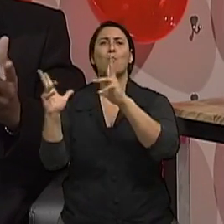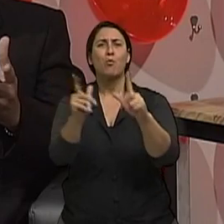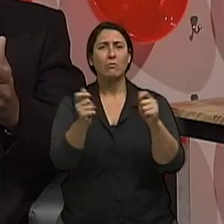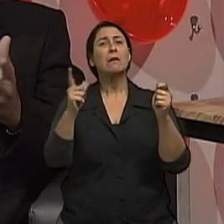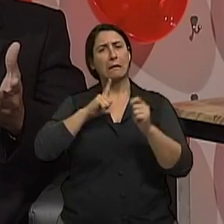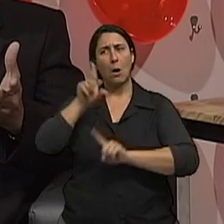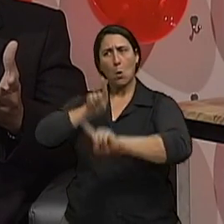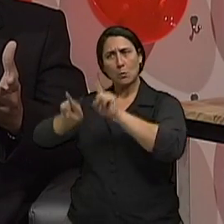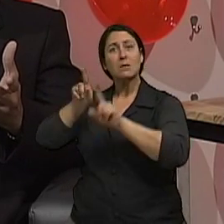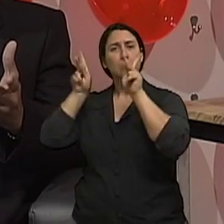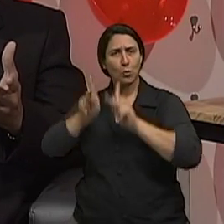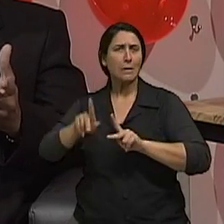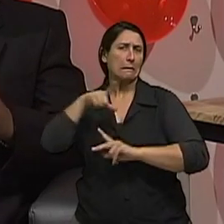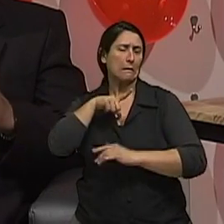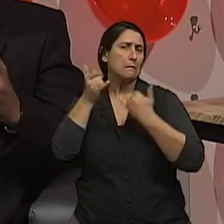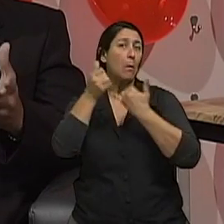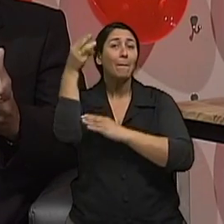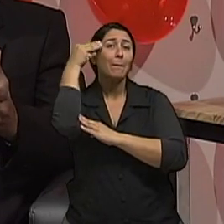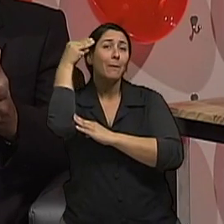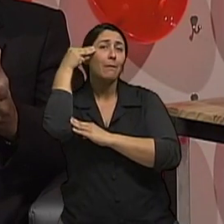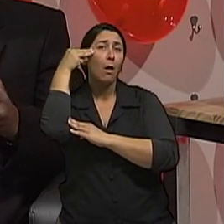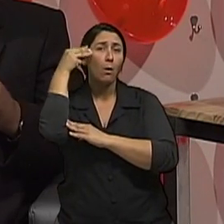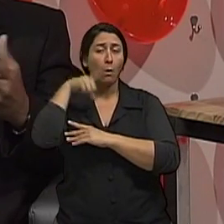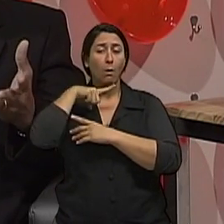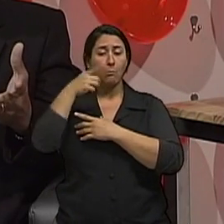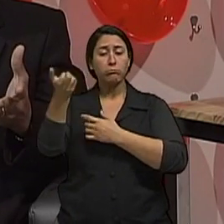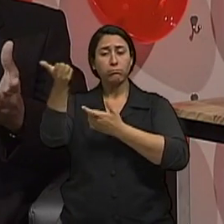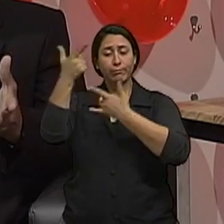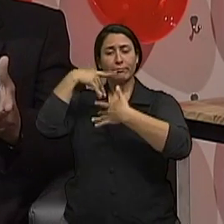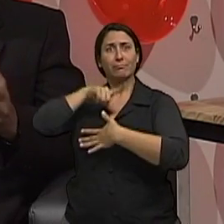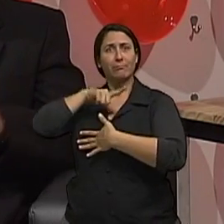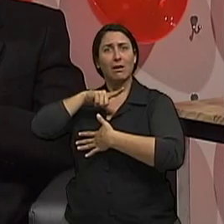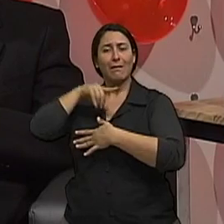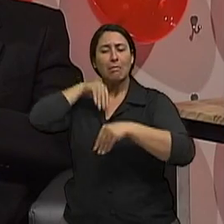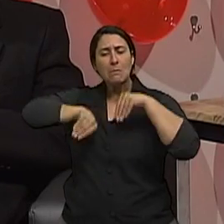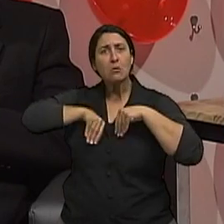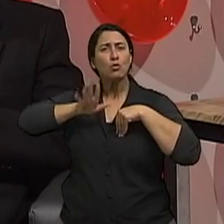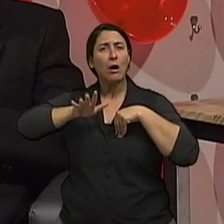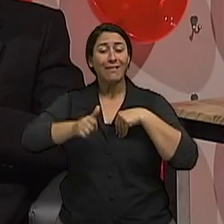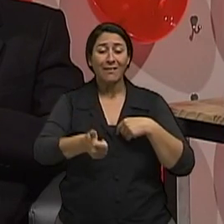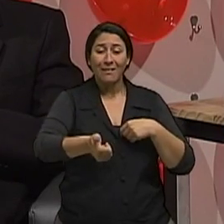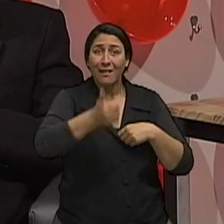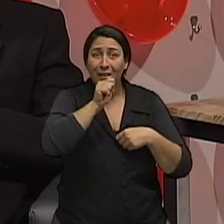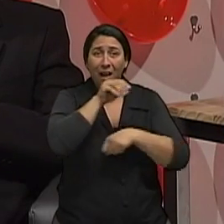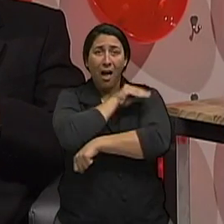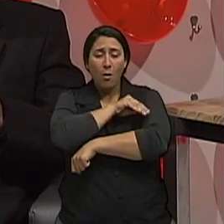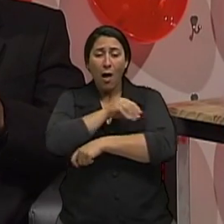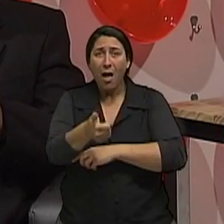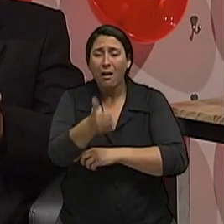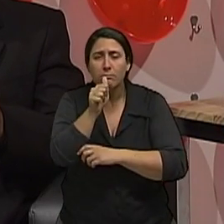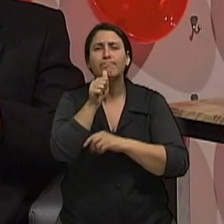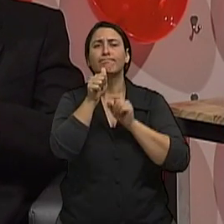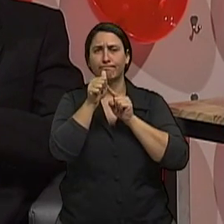Indivíduos que têm, por exemplo, doenças mentais, né? Hipertensão, difícil controle. É recomendável que não beba, porque o álcool vai prejudicar